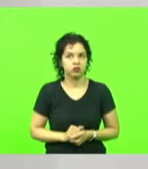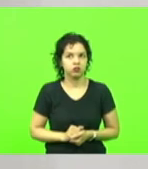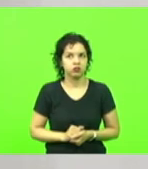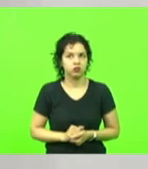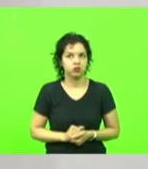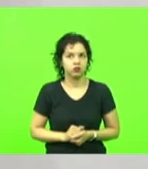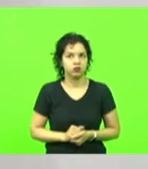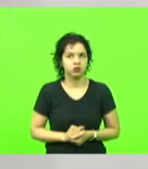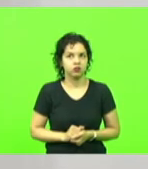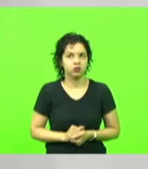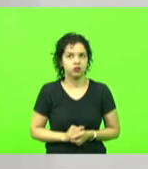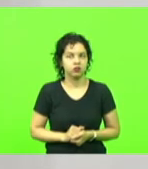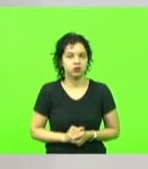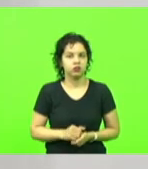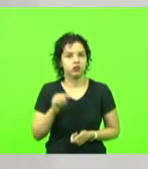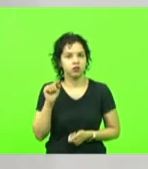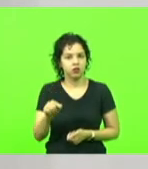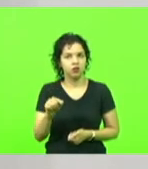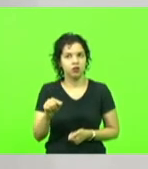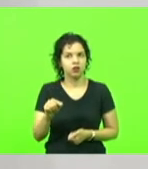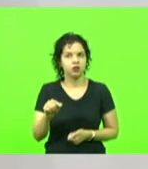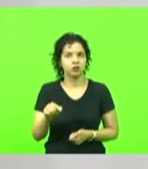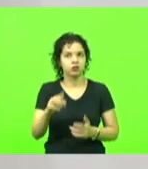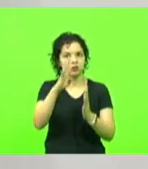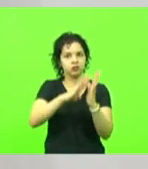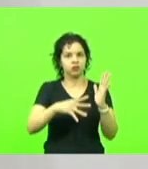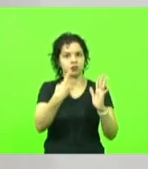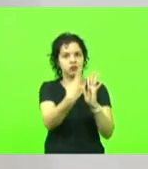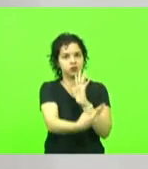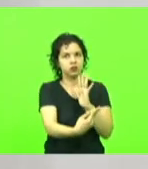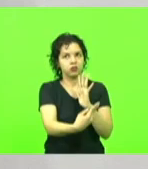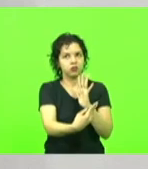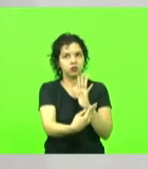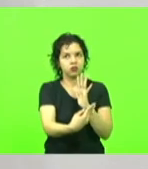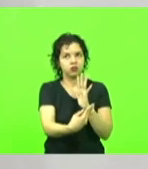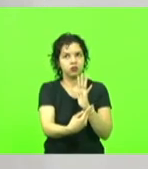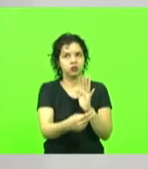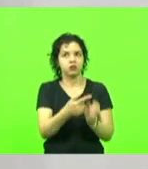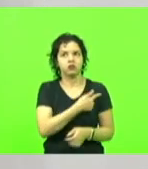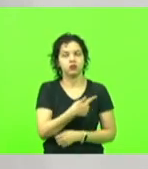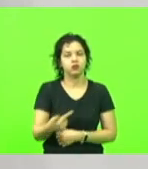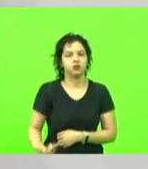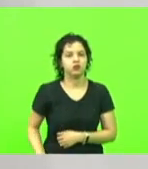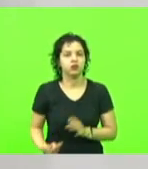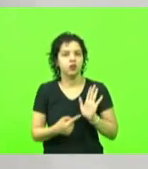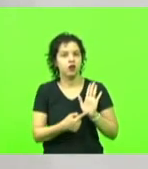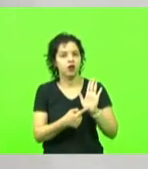Esta é a tabela que o governo apresentou,